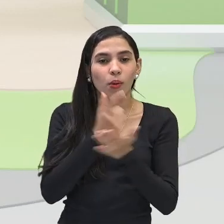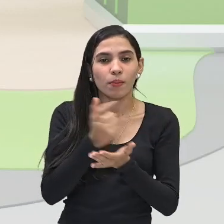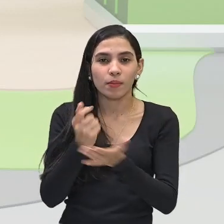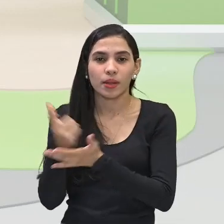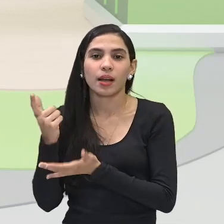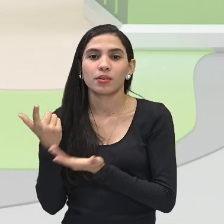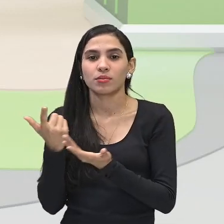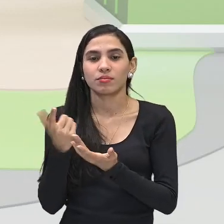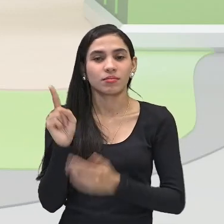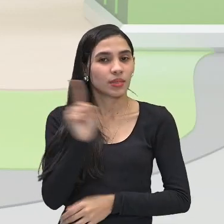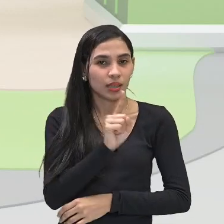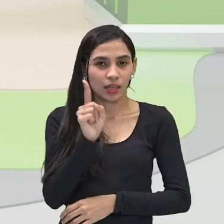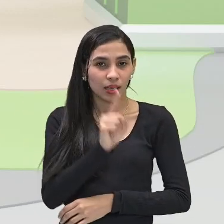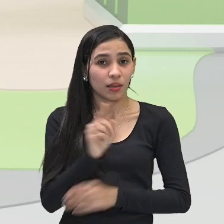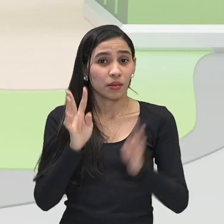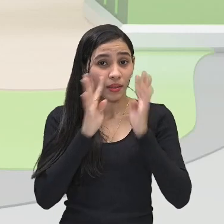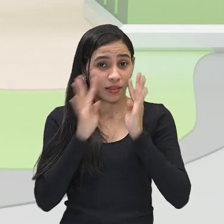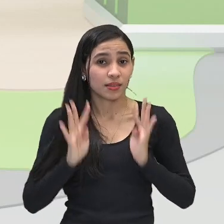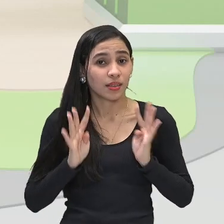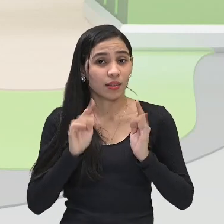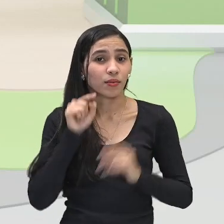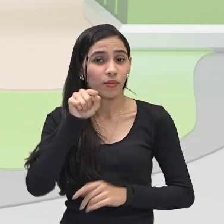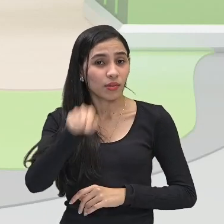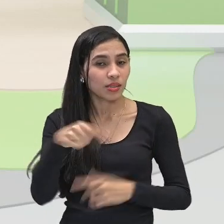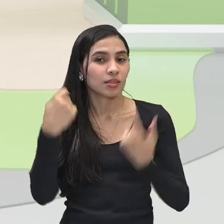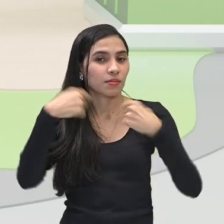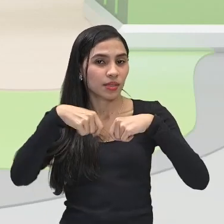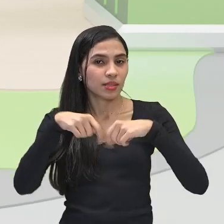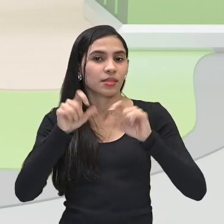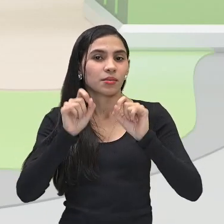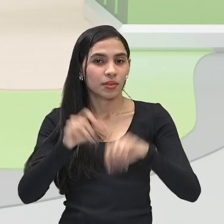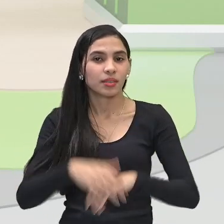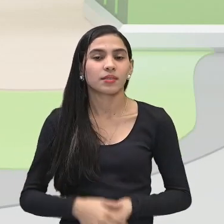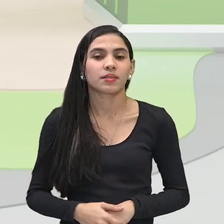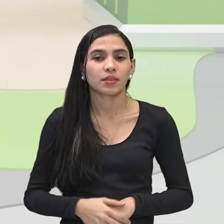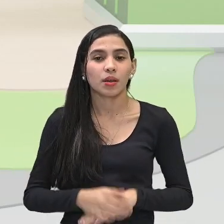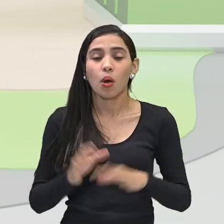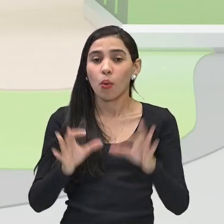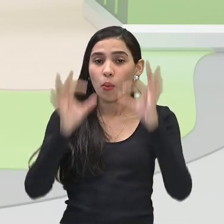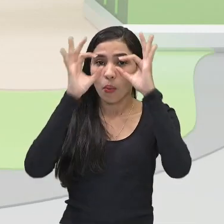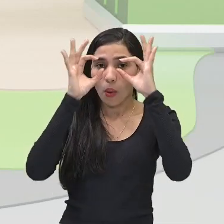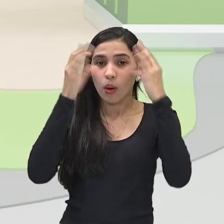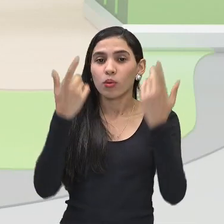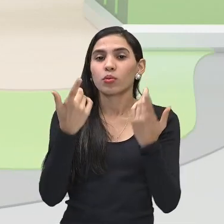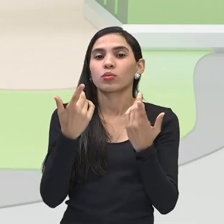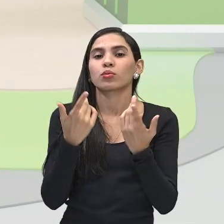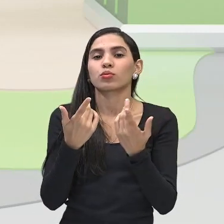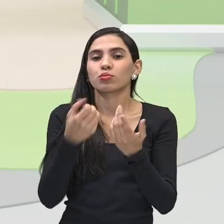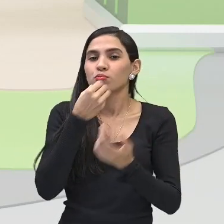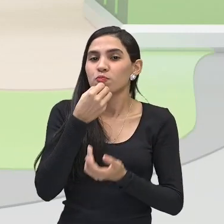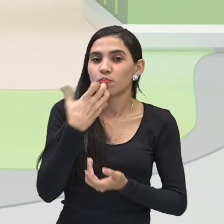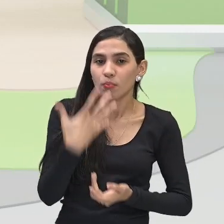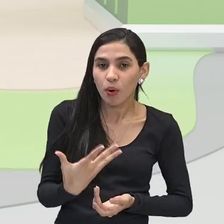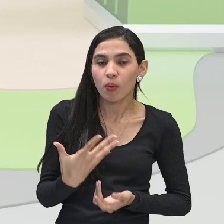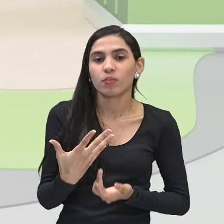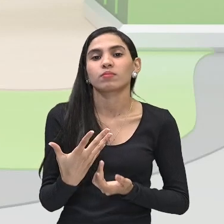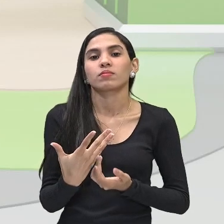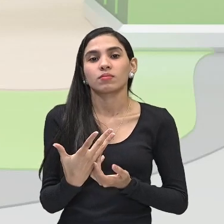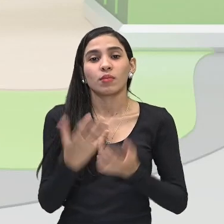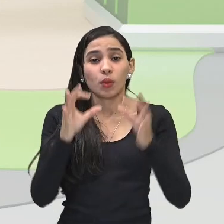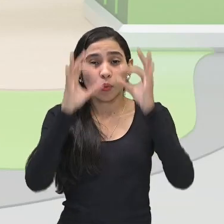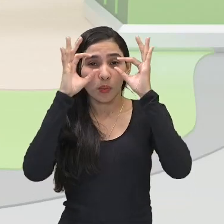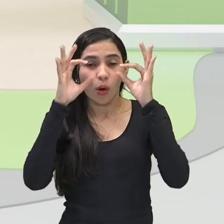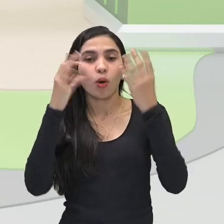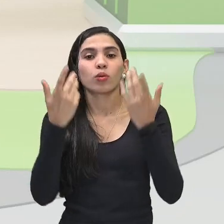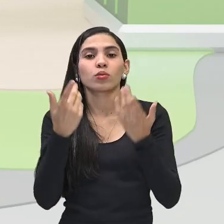lugar. Preste atenção, você tem que ter um óculos de sol que realmente tenha